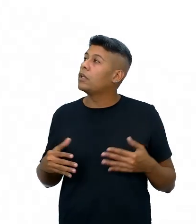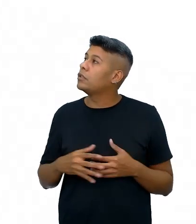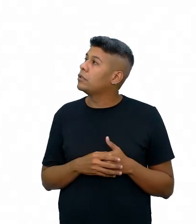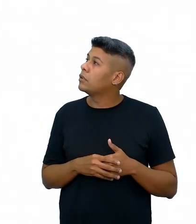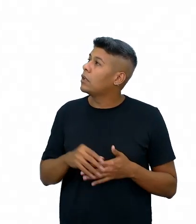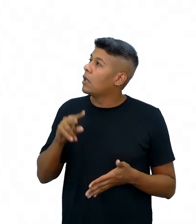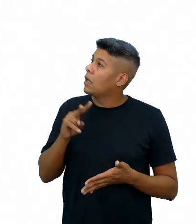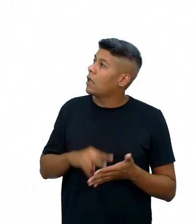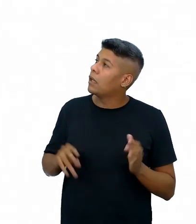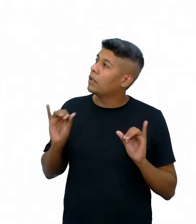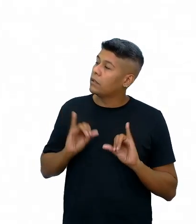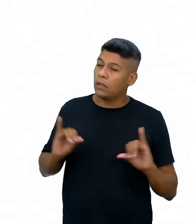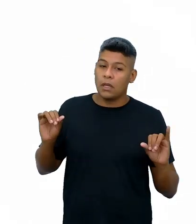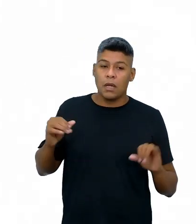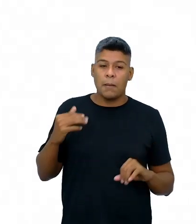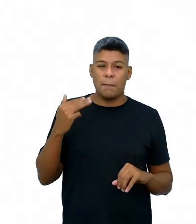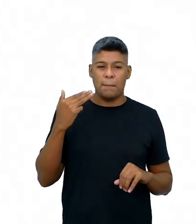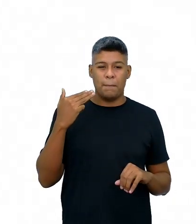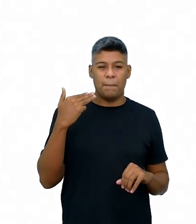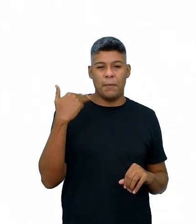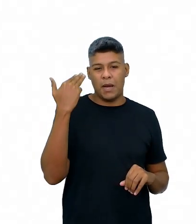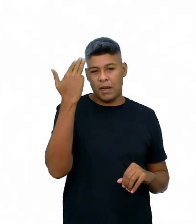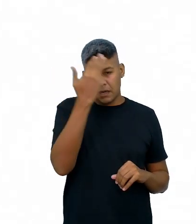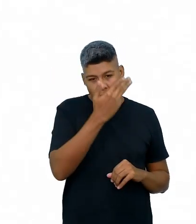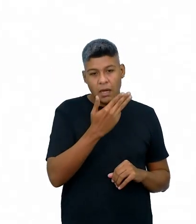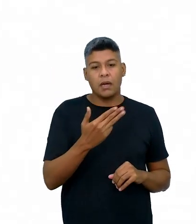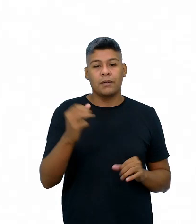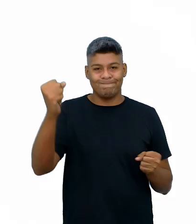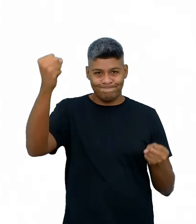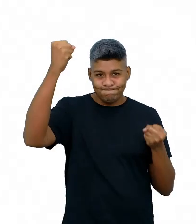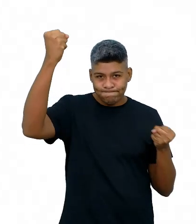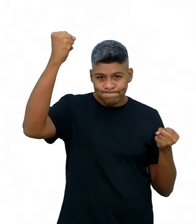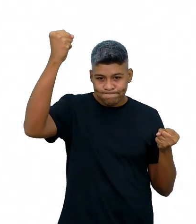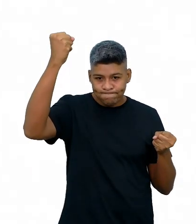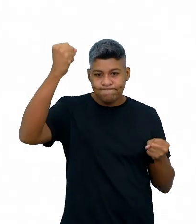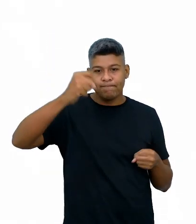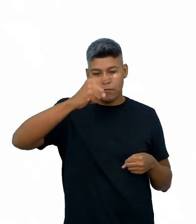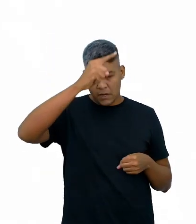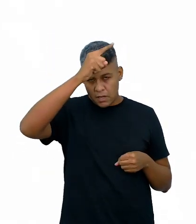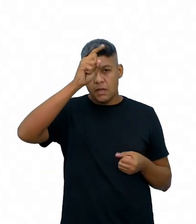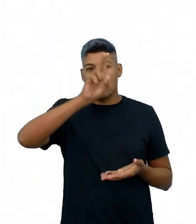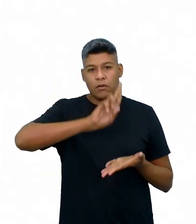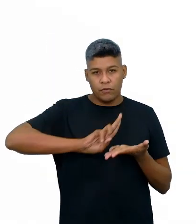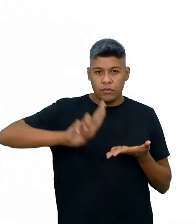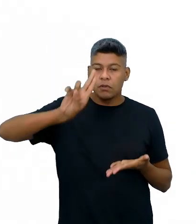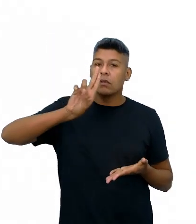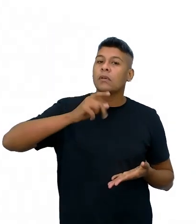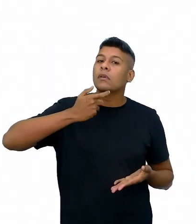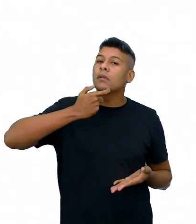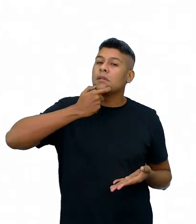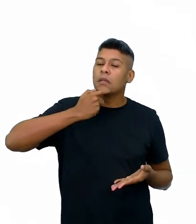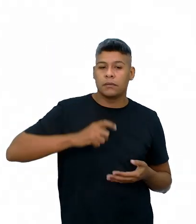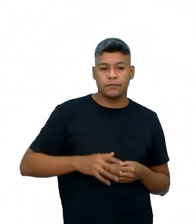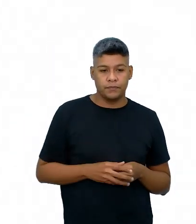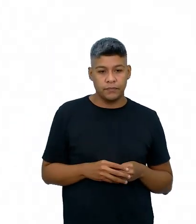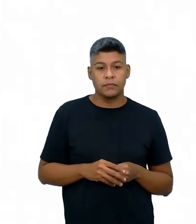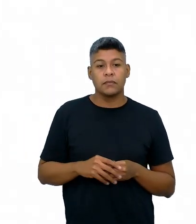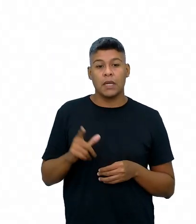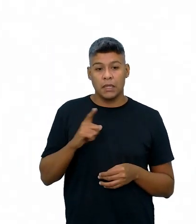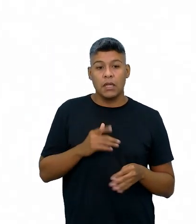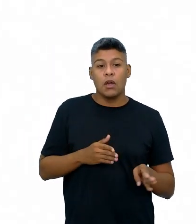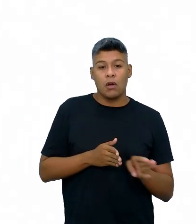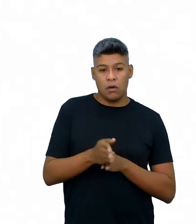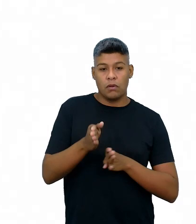Releia a notícia. Malala comemora a formatura na Universidade de Oxford, no Reino Unido, e a partir das